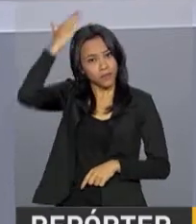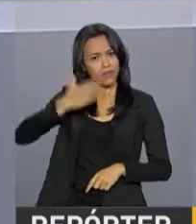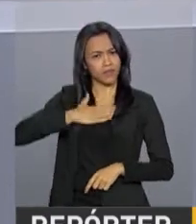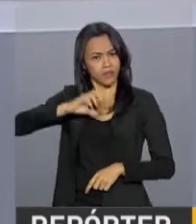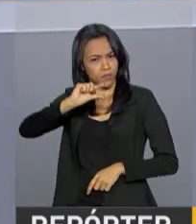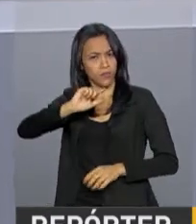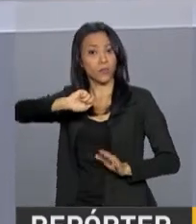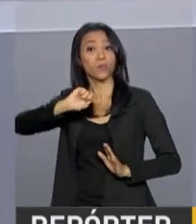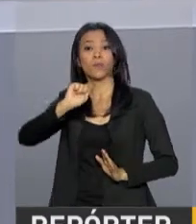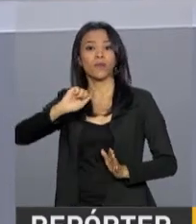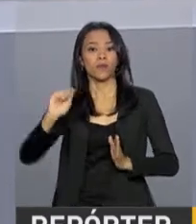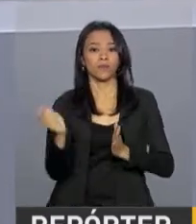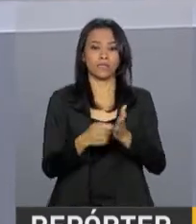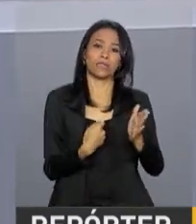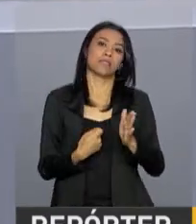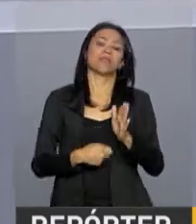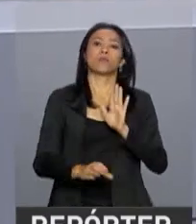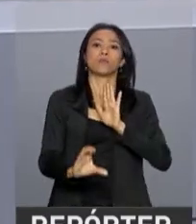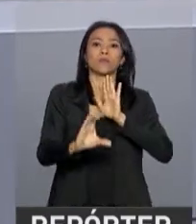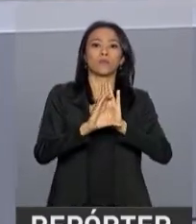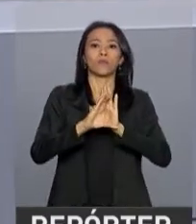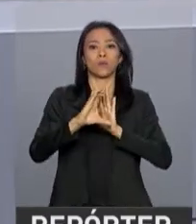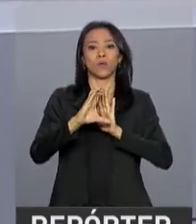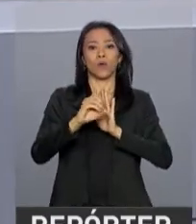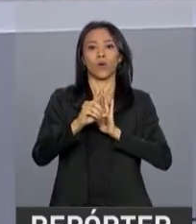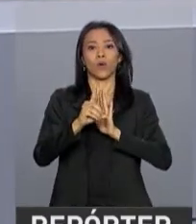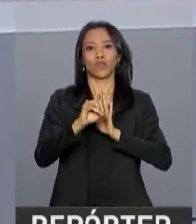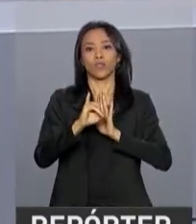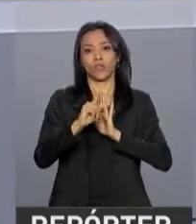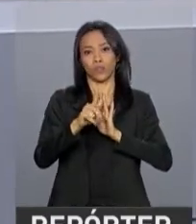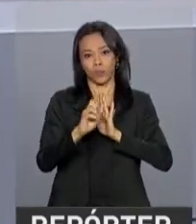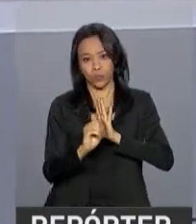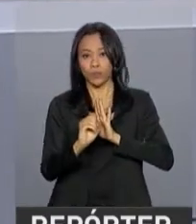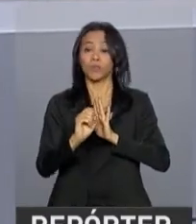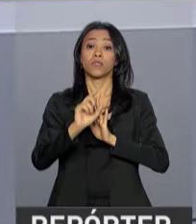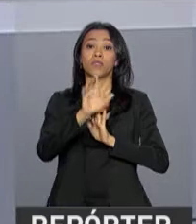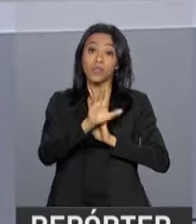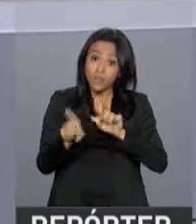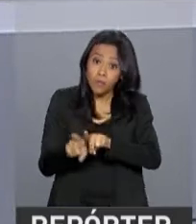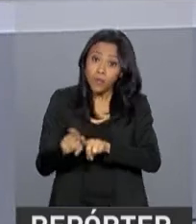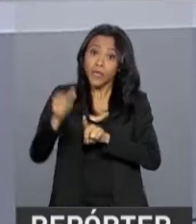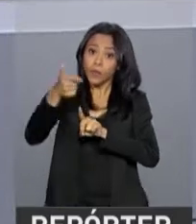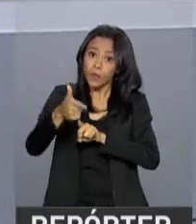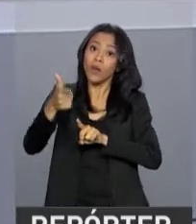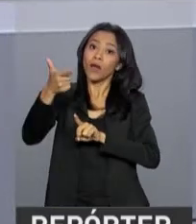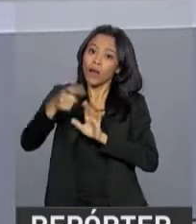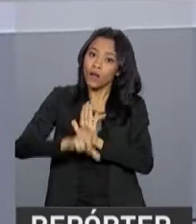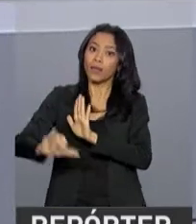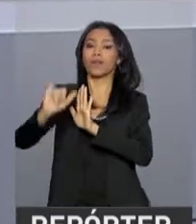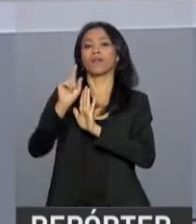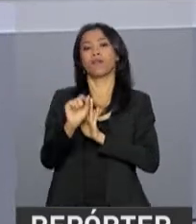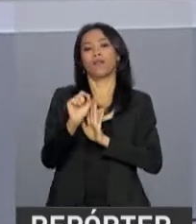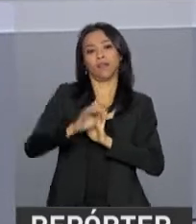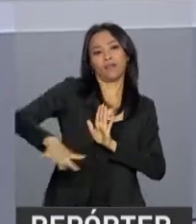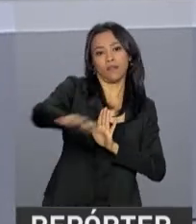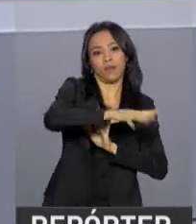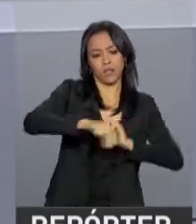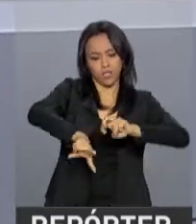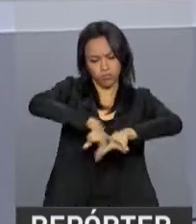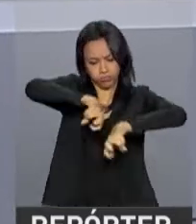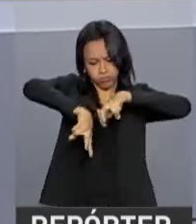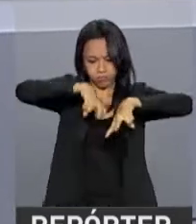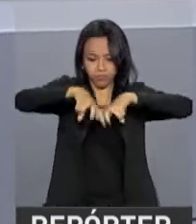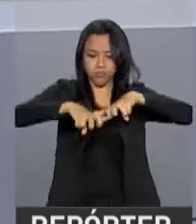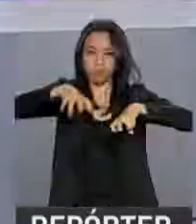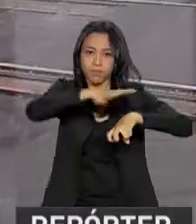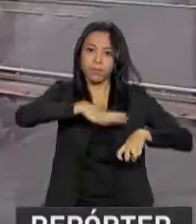daqui a pouco o Código de Mineração e a lei que disciplina a cobrança da compensação financeira pela exploração de recursos minerais.